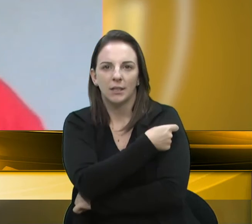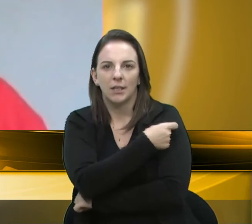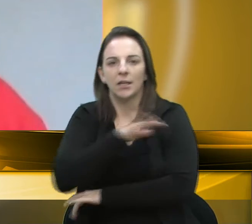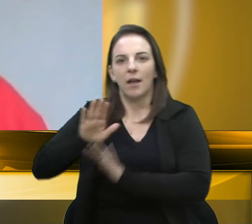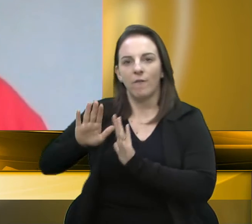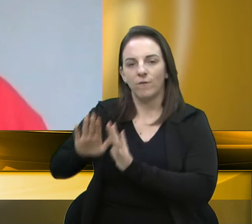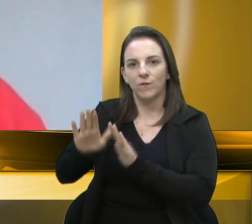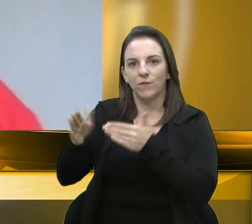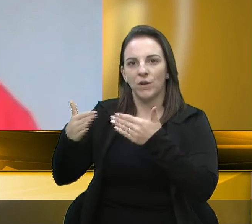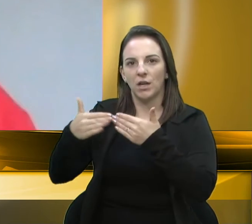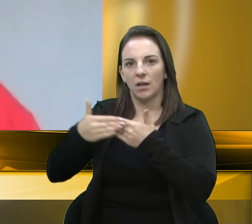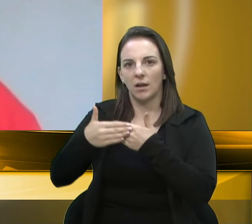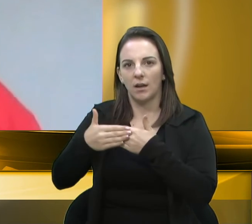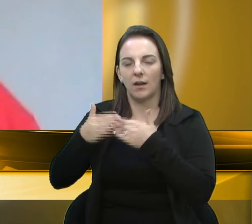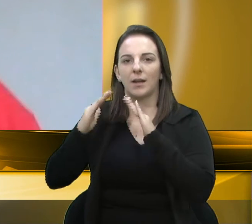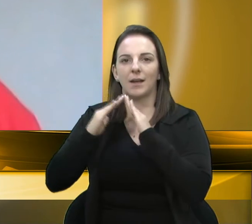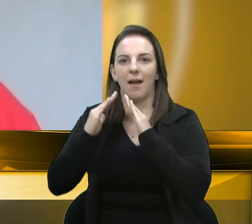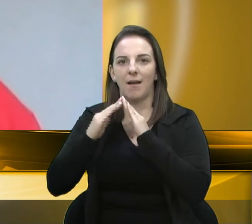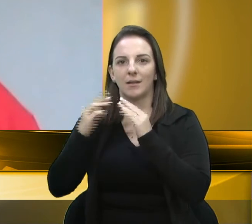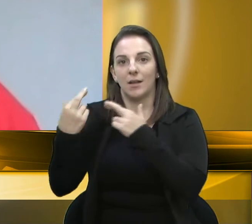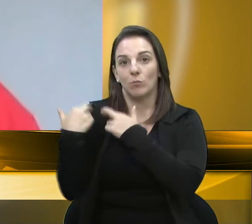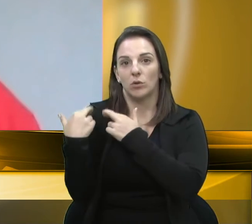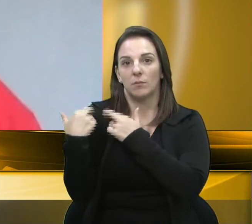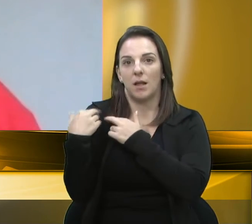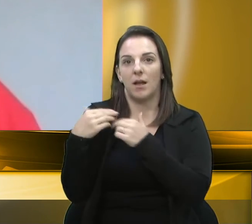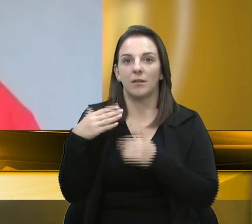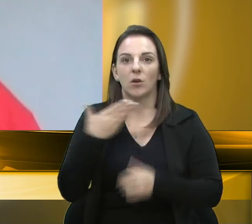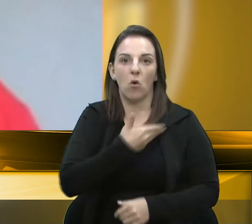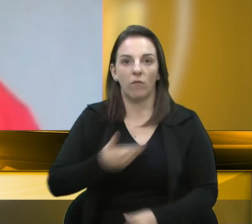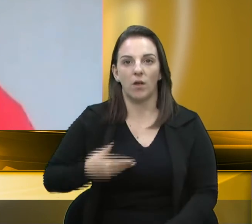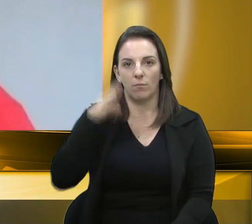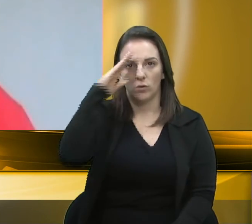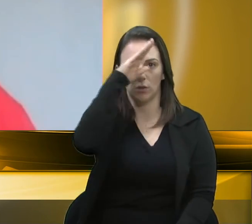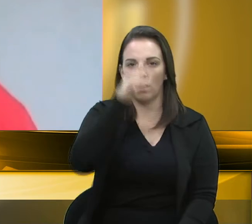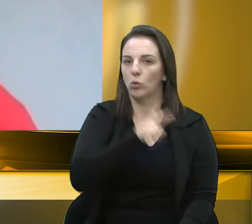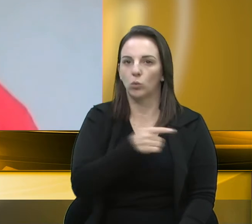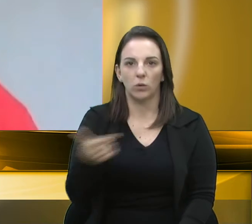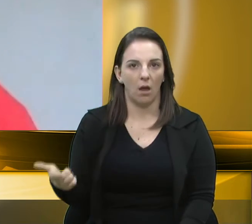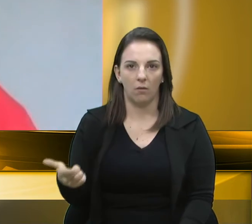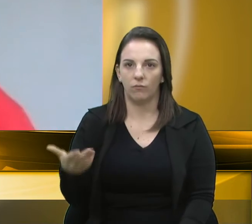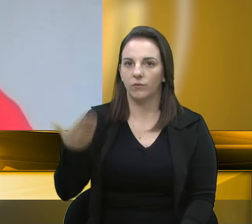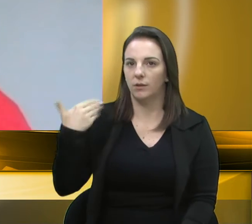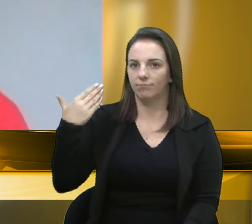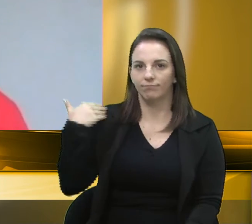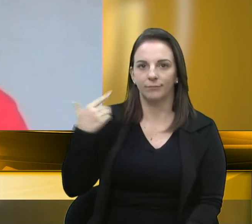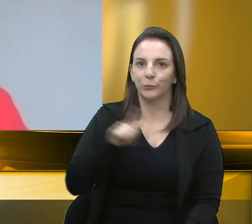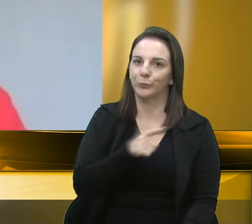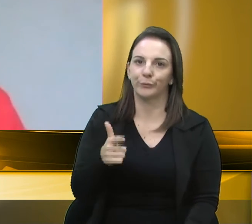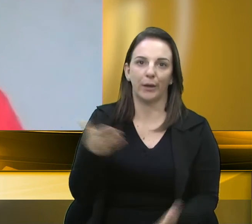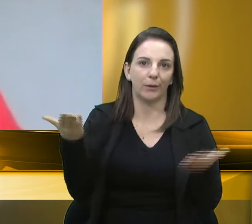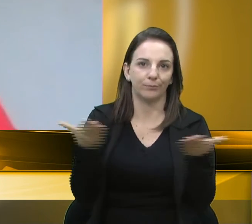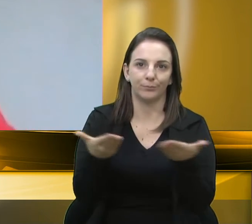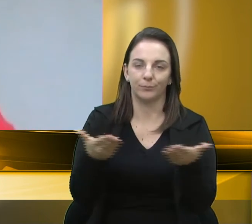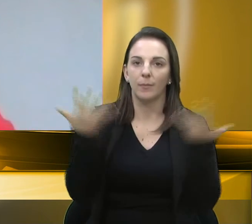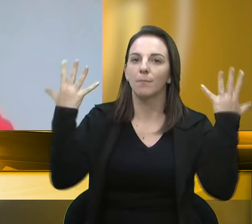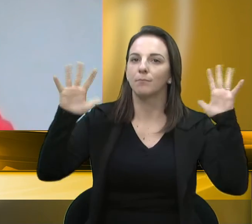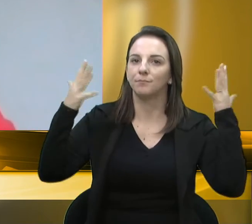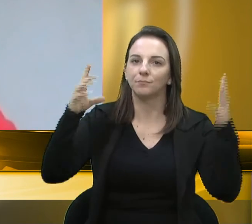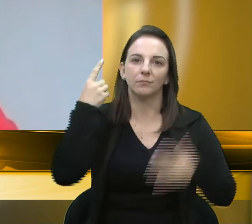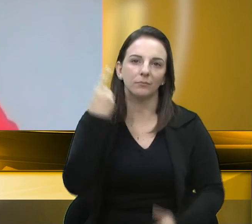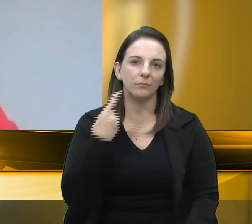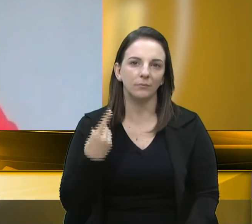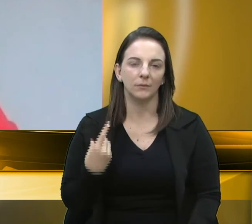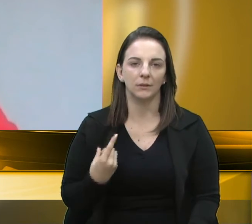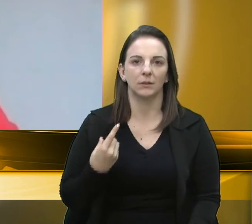responsabilidade que o governo Bolsonaro não teve e não tem. Parabéns, vereadora Denise, nós vamos seguir responsável. O PT, na